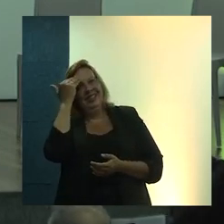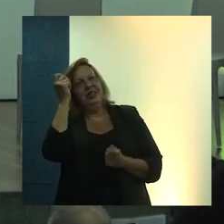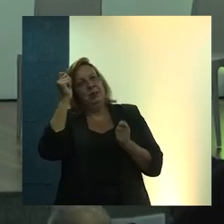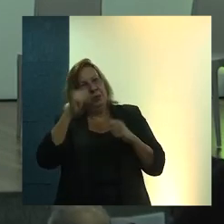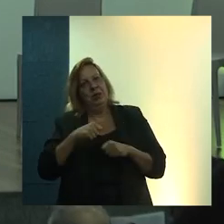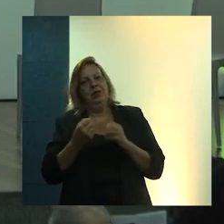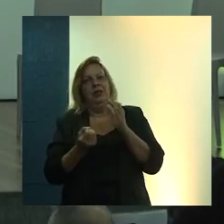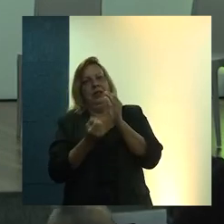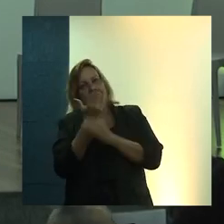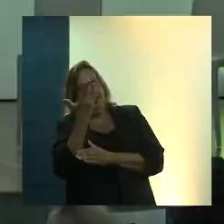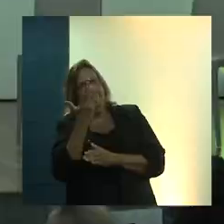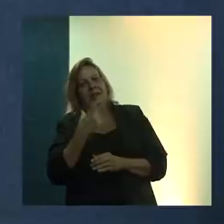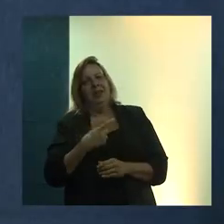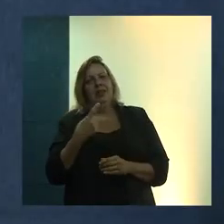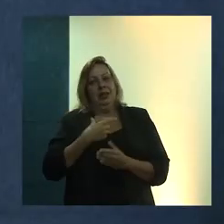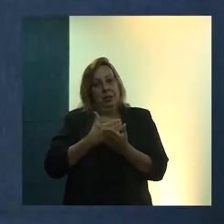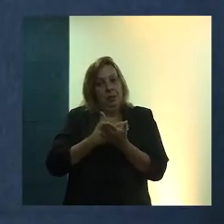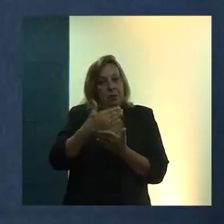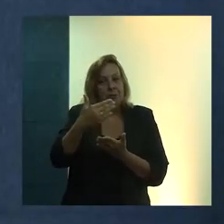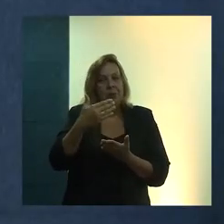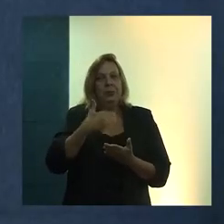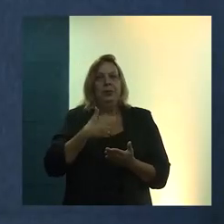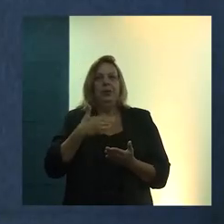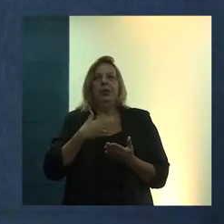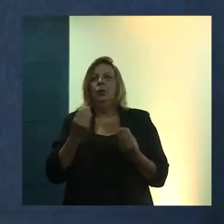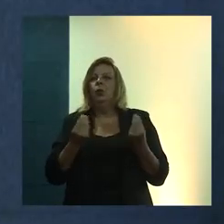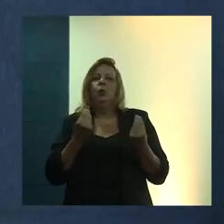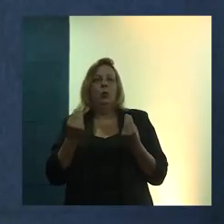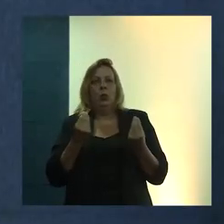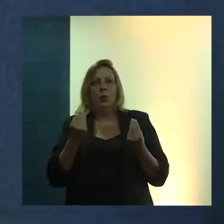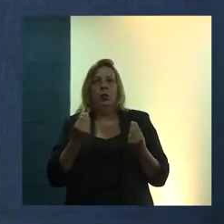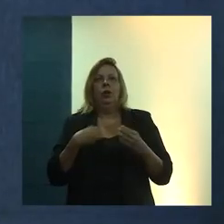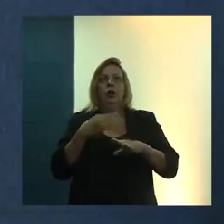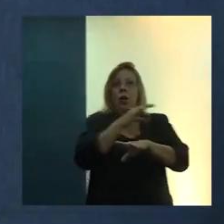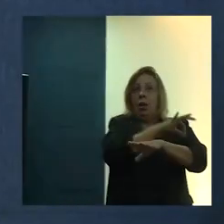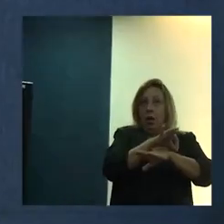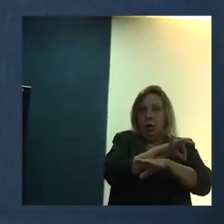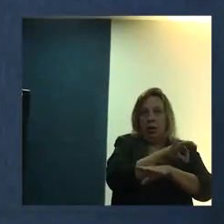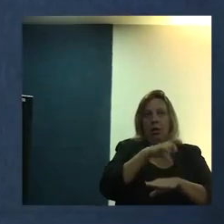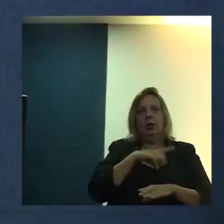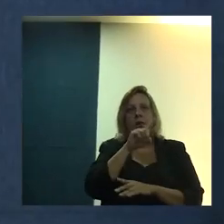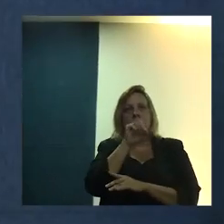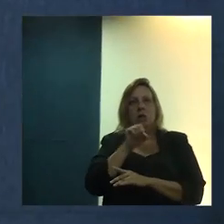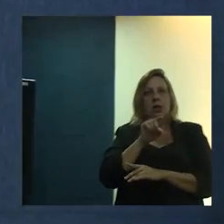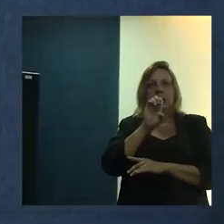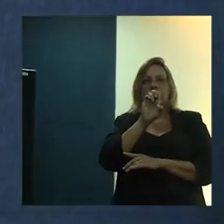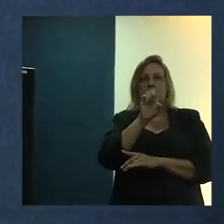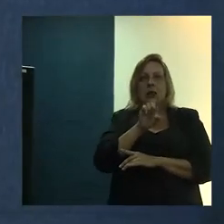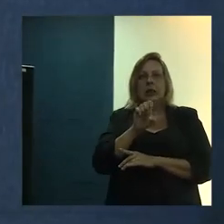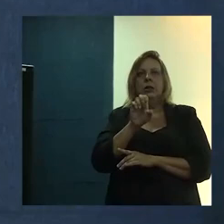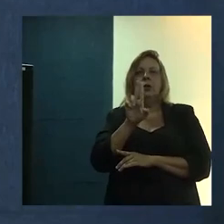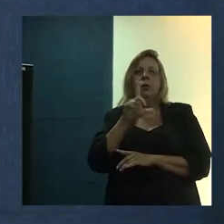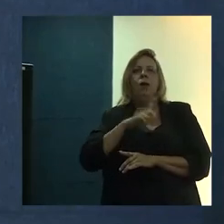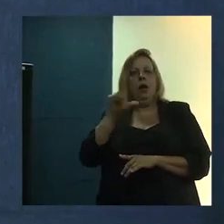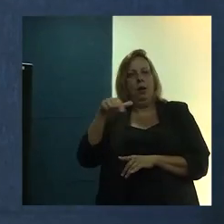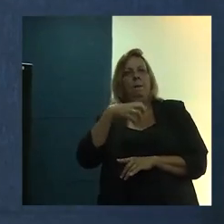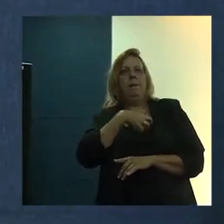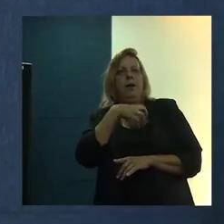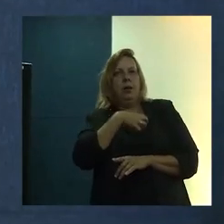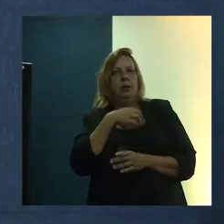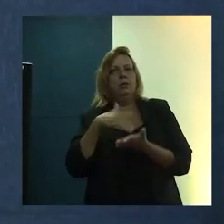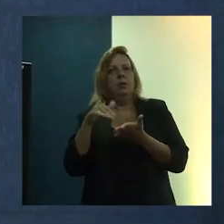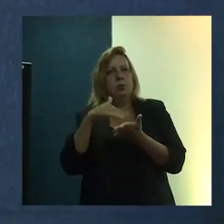isso. Então, a primeira iniciativa, ela ocorreu junto com o arquiteto Zezé Ribeiro, o autor da, que é baiano também, estava